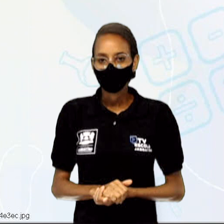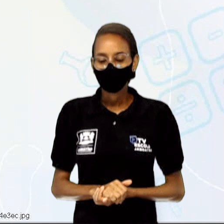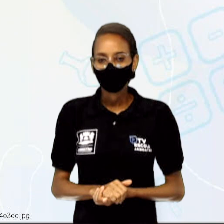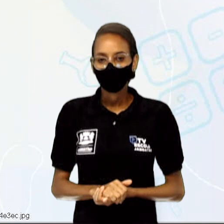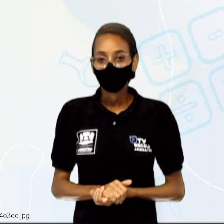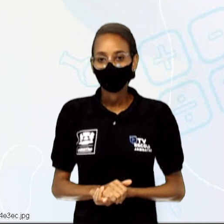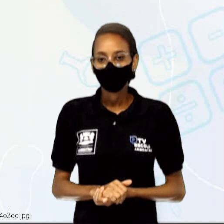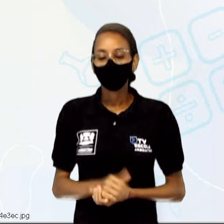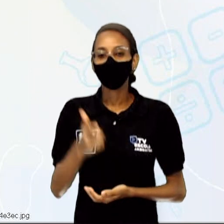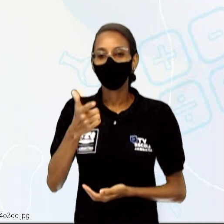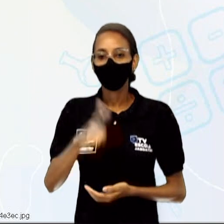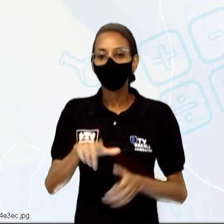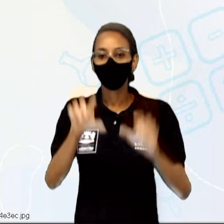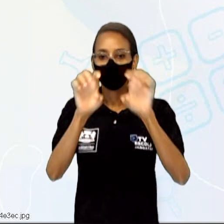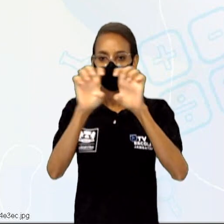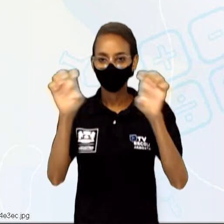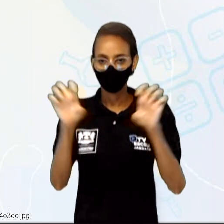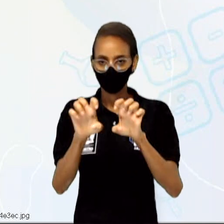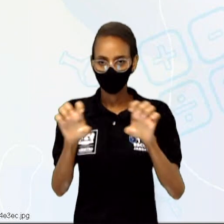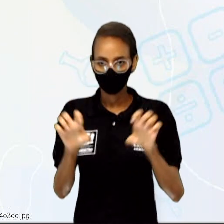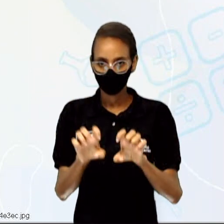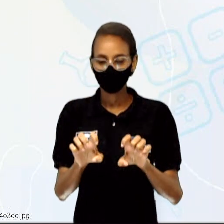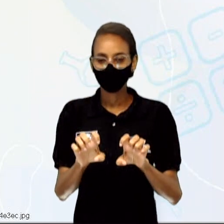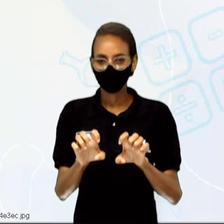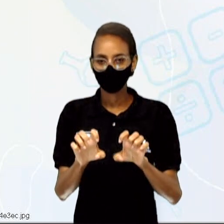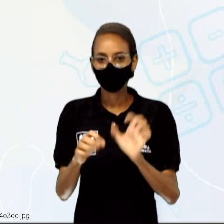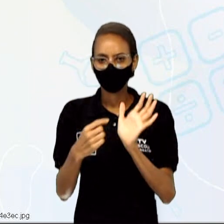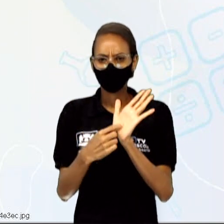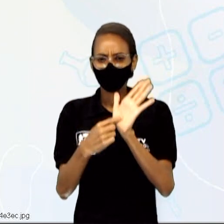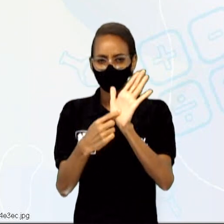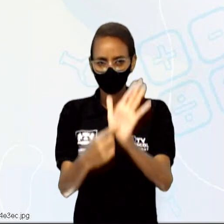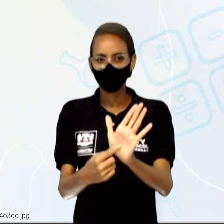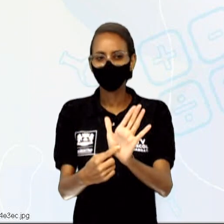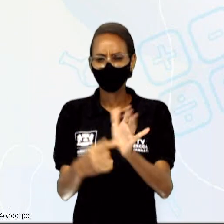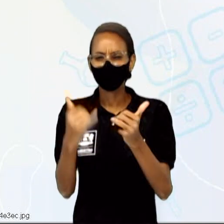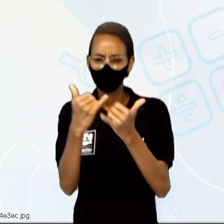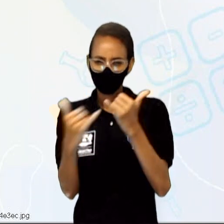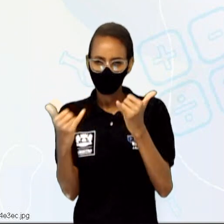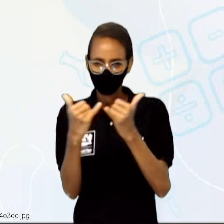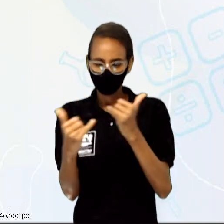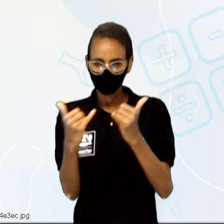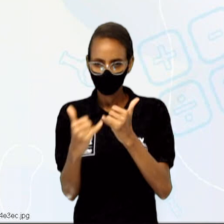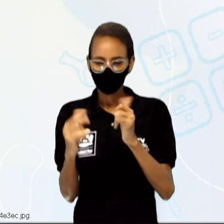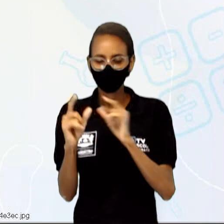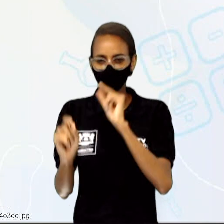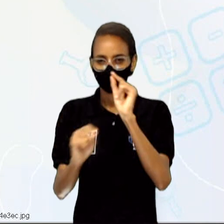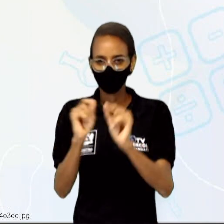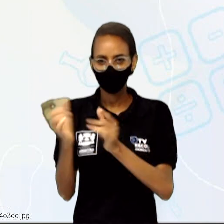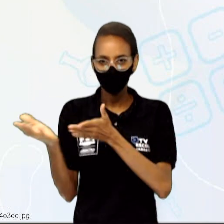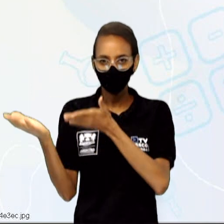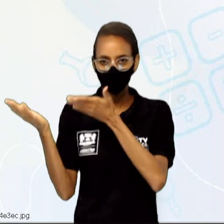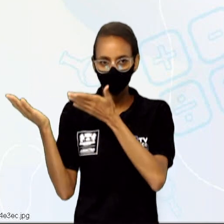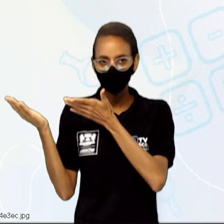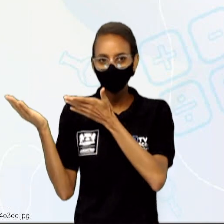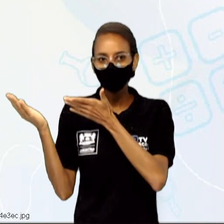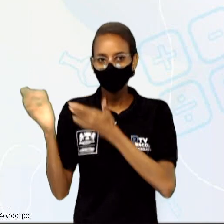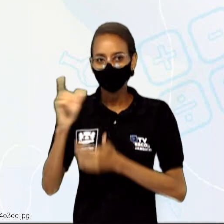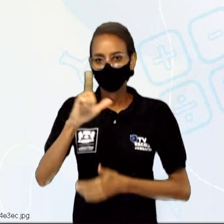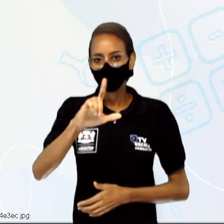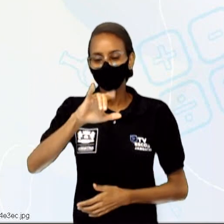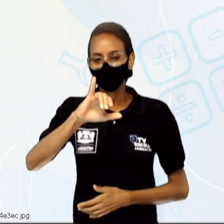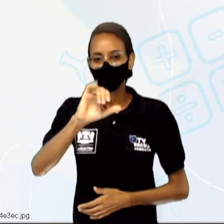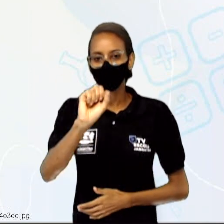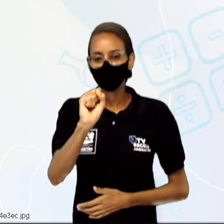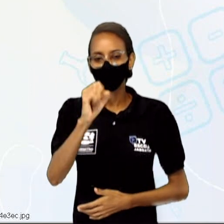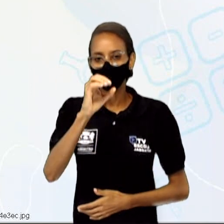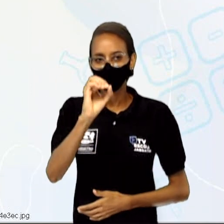Tem uma estrutura que é representada de forma muito semelhante ao peroxissomo. Normalmente também é representada por uma pequena esfera, que